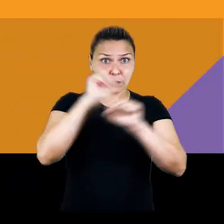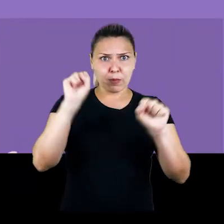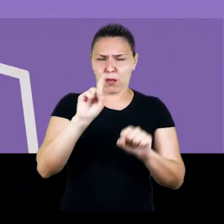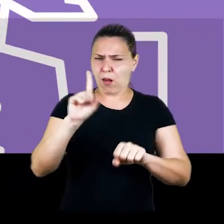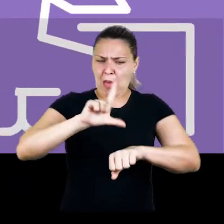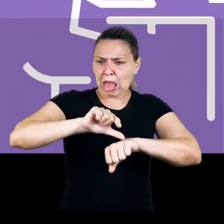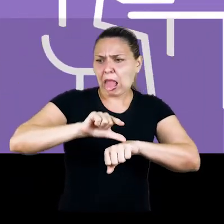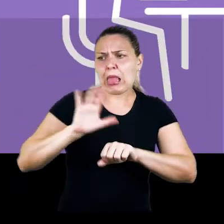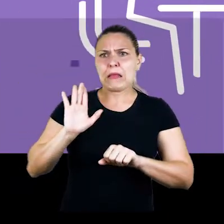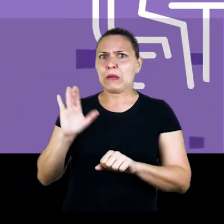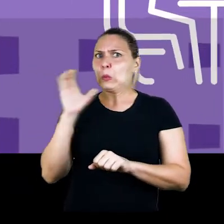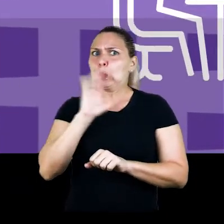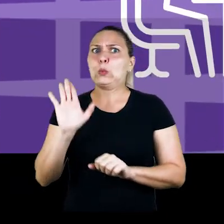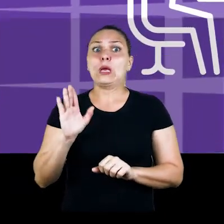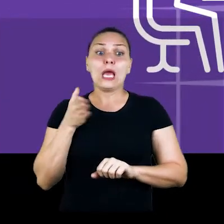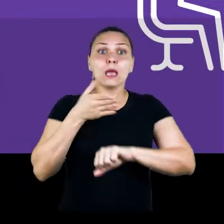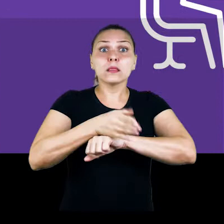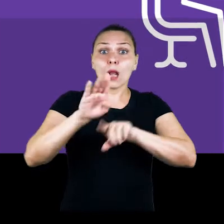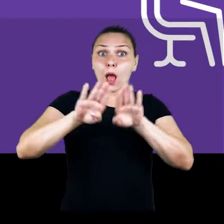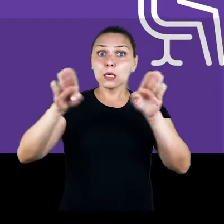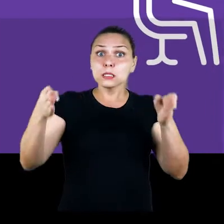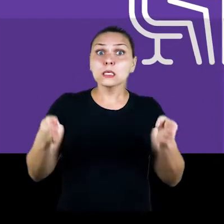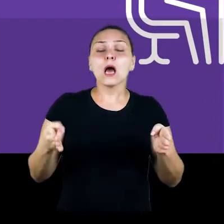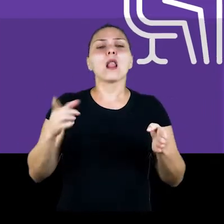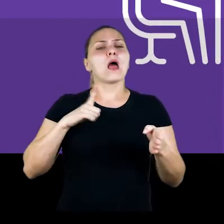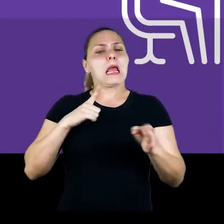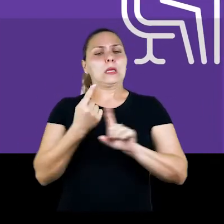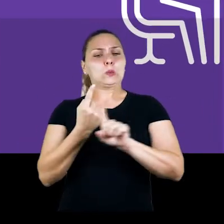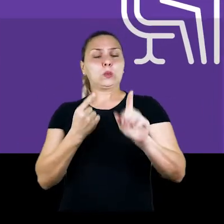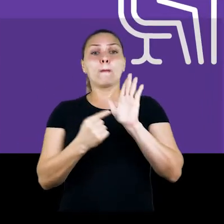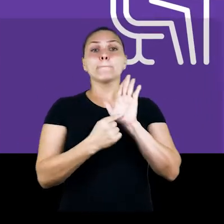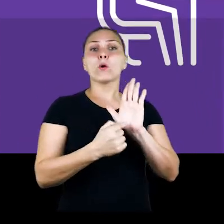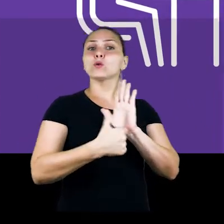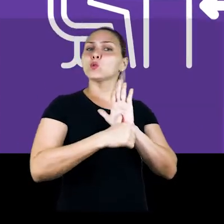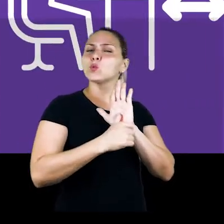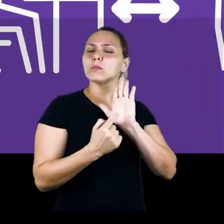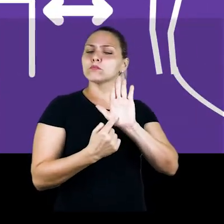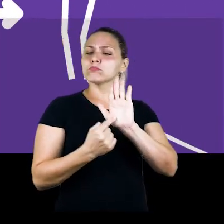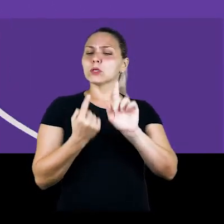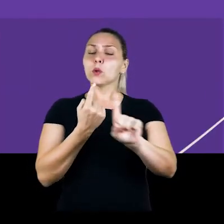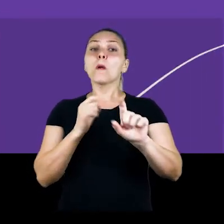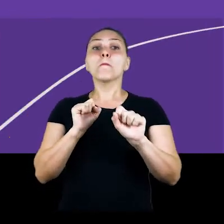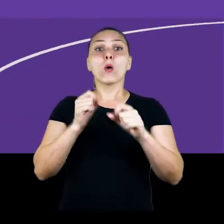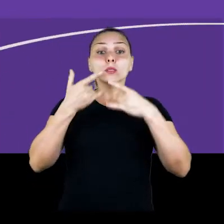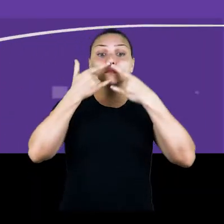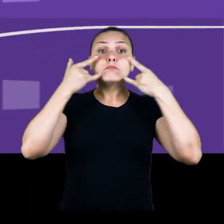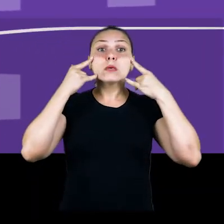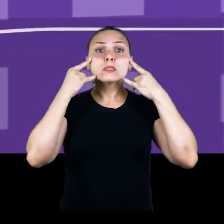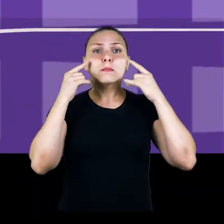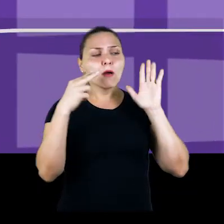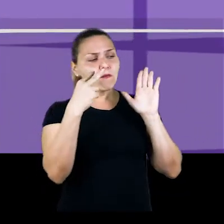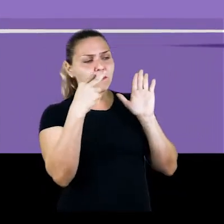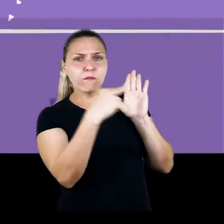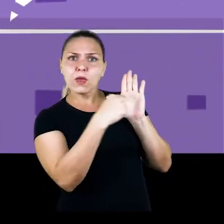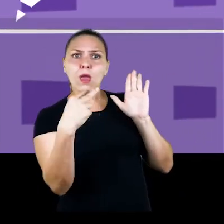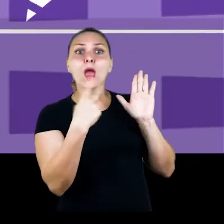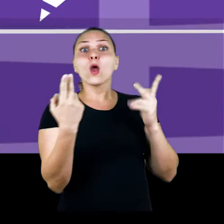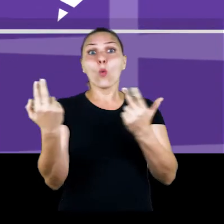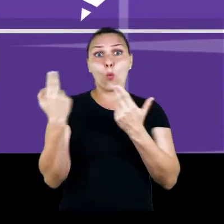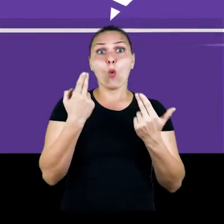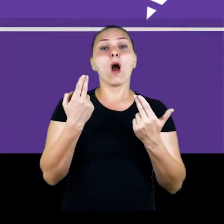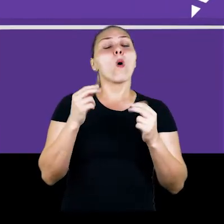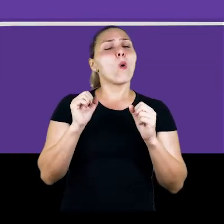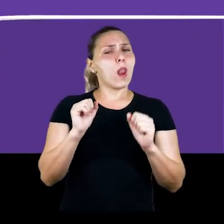última hora. Ao entrar na sala, mostre seu documento mantendo distância do mesário. Ele poderá pedir para você abaixar a máscara para identificá-lo melhor.